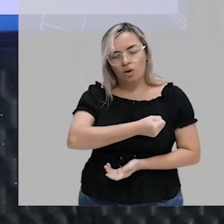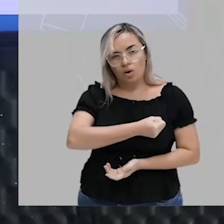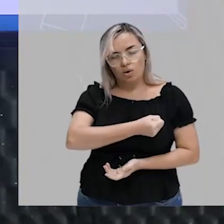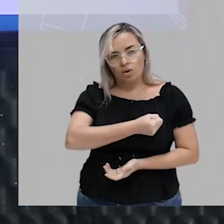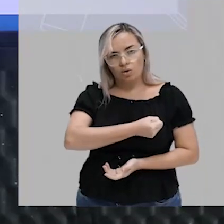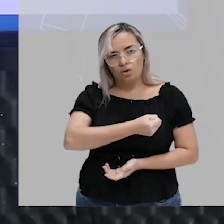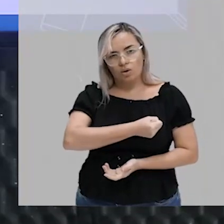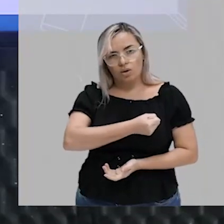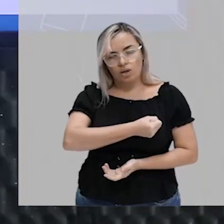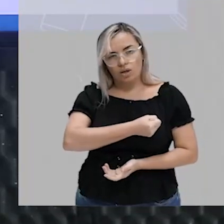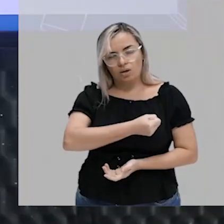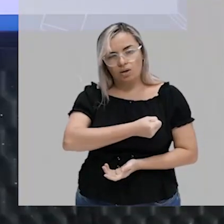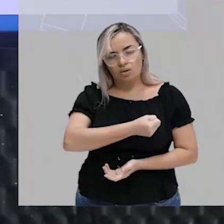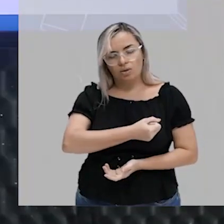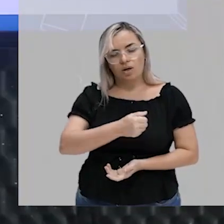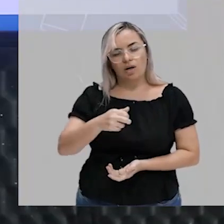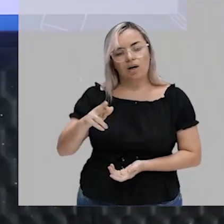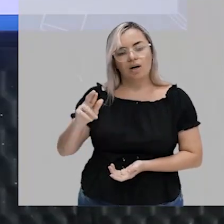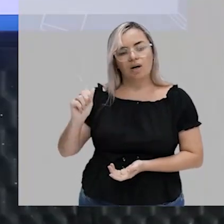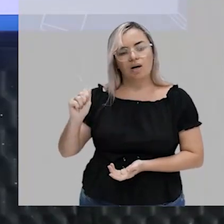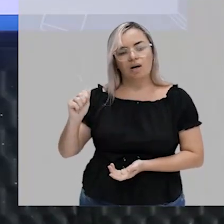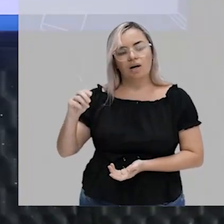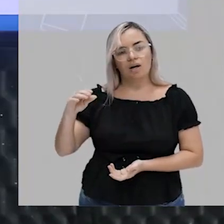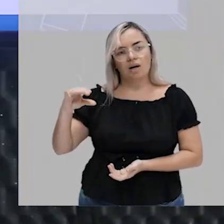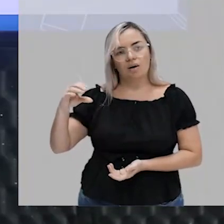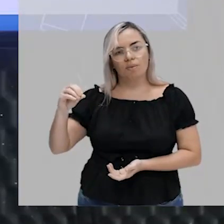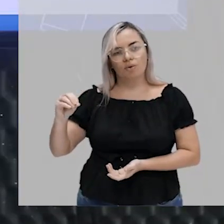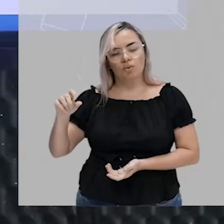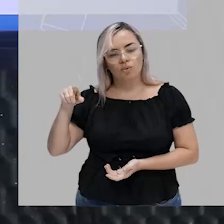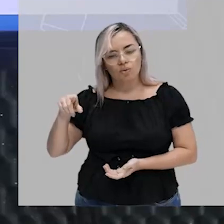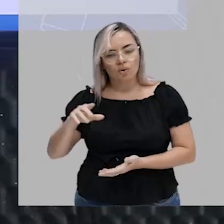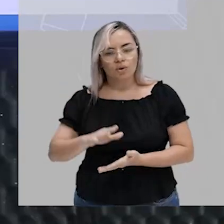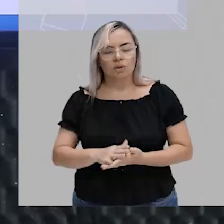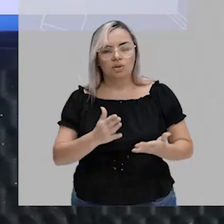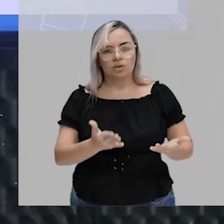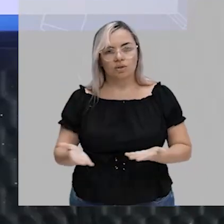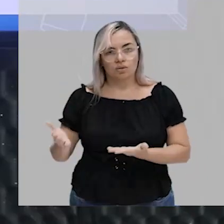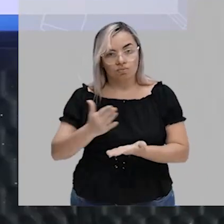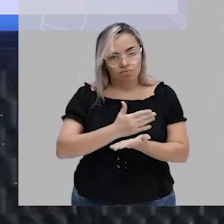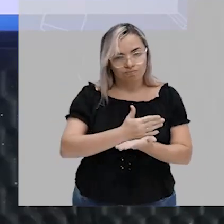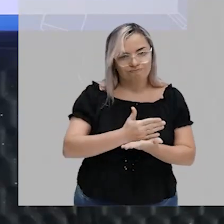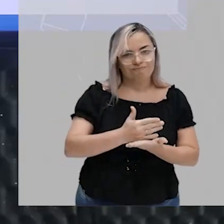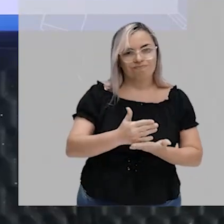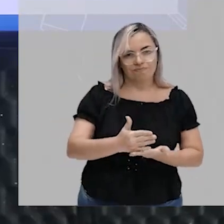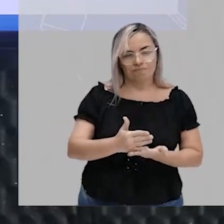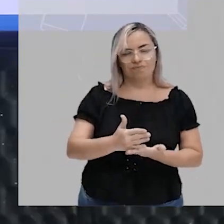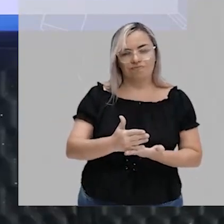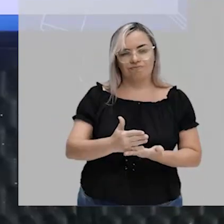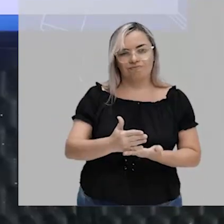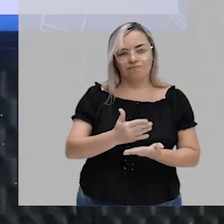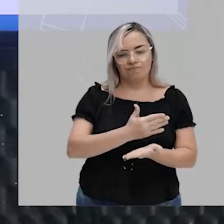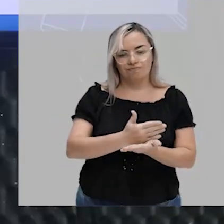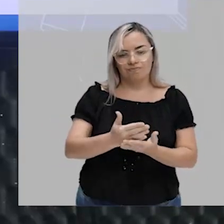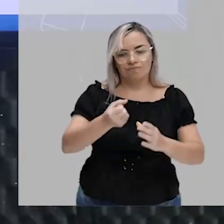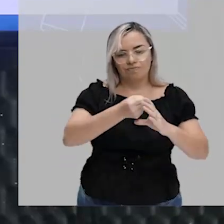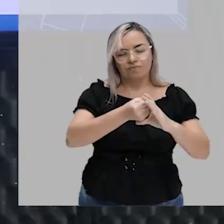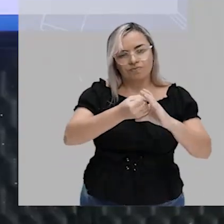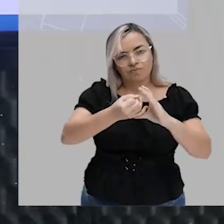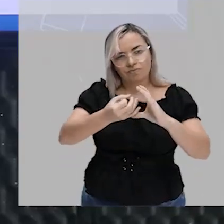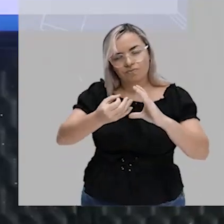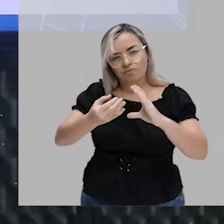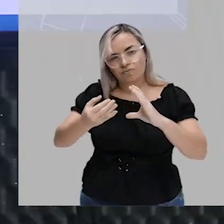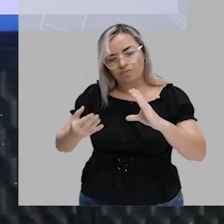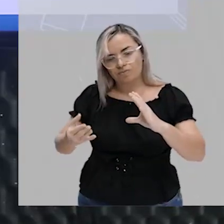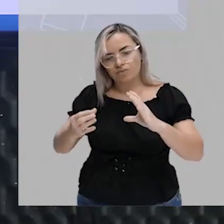arábico, não vou usar o indo, não. Ele é algarismo arábico, por quê? Porque a partir desses, né, esse conjunto